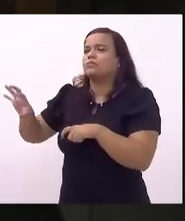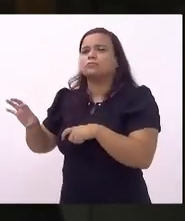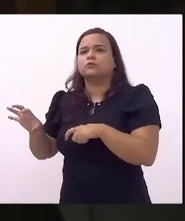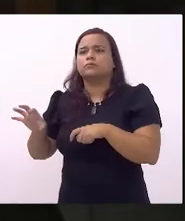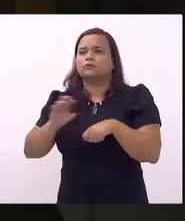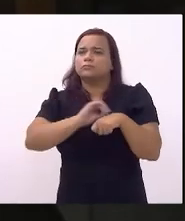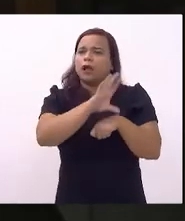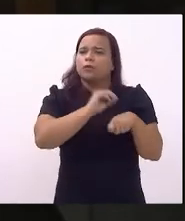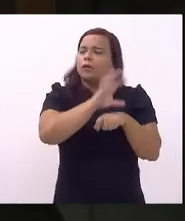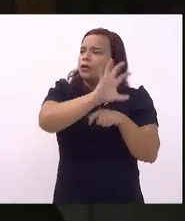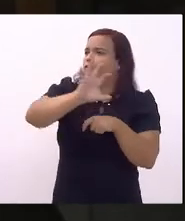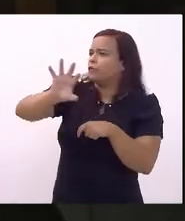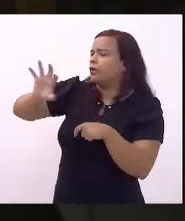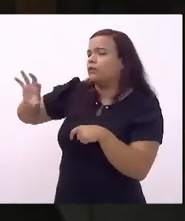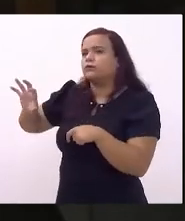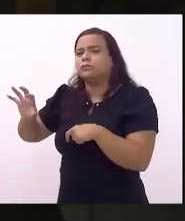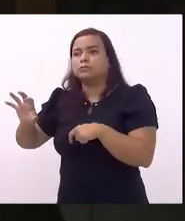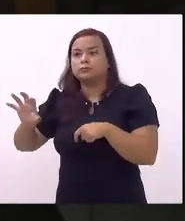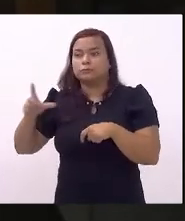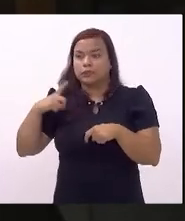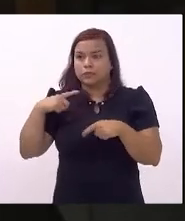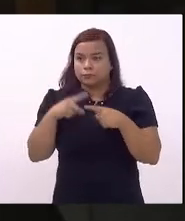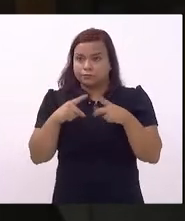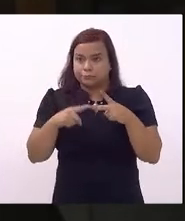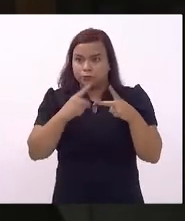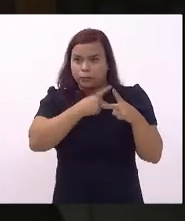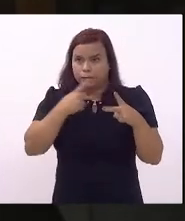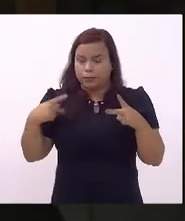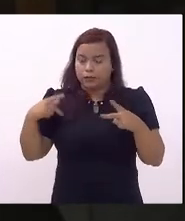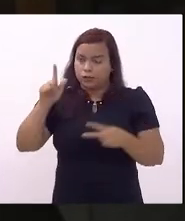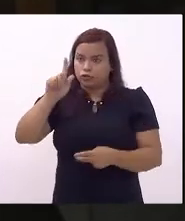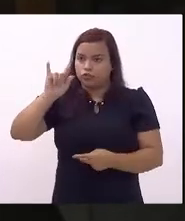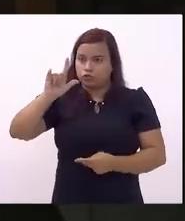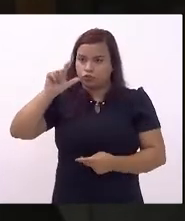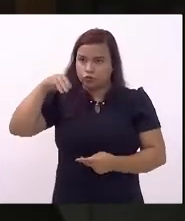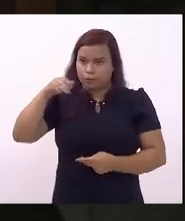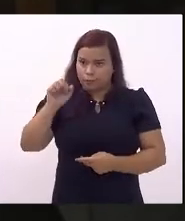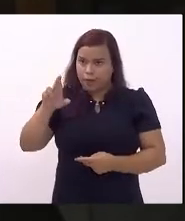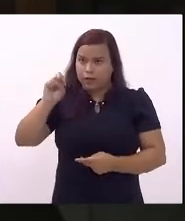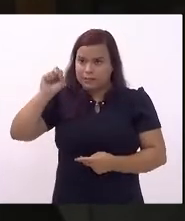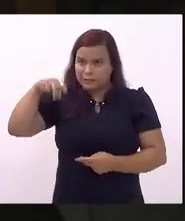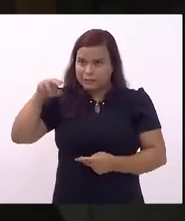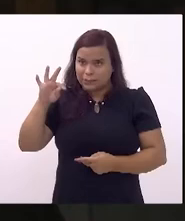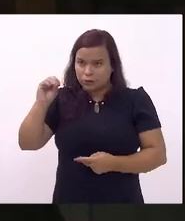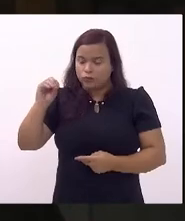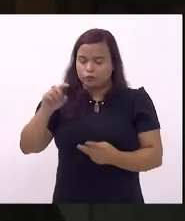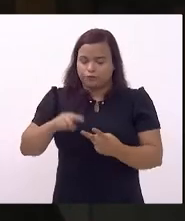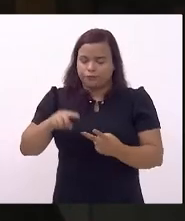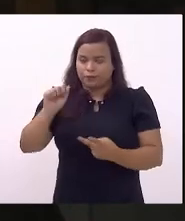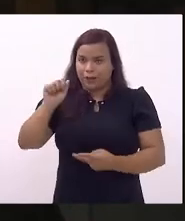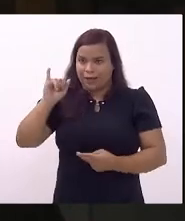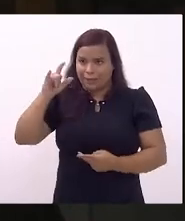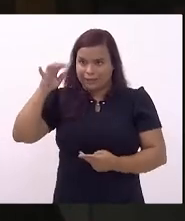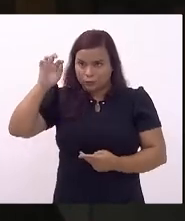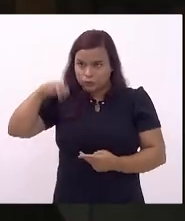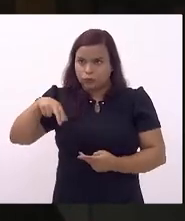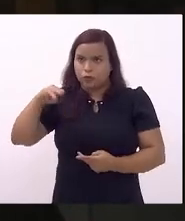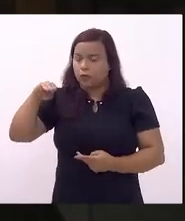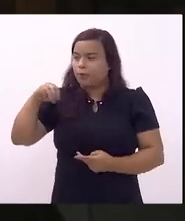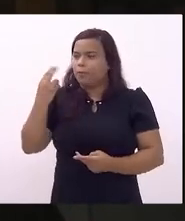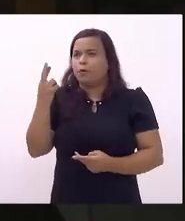atendendo a dois pastores Gilmar Santo e Ailton Moura que atendiam prefeitos